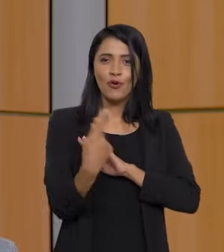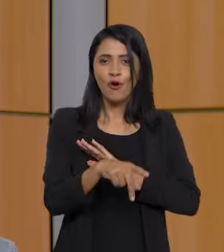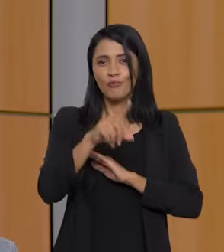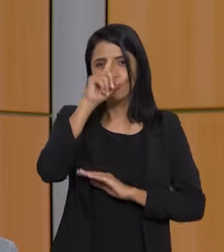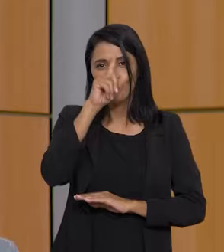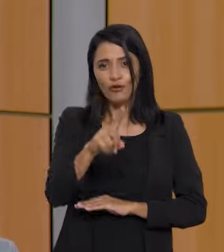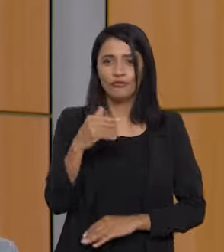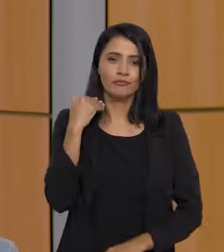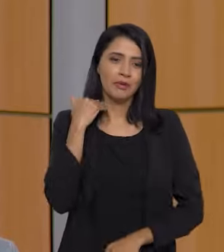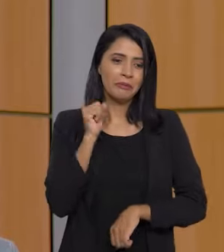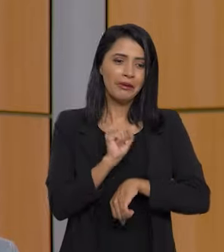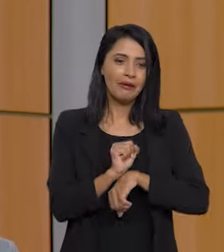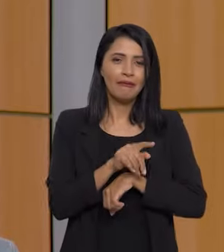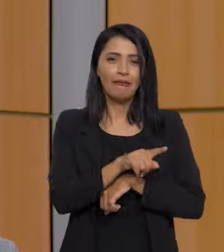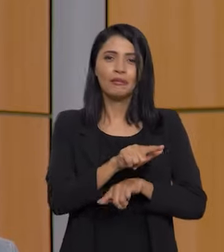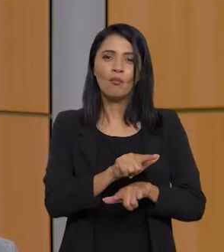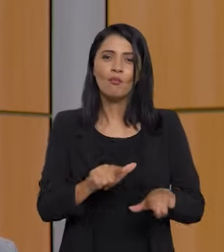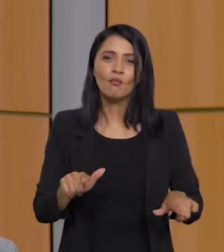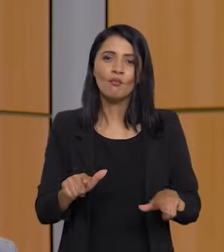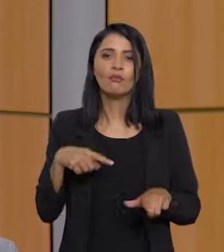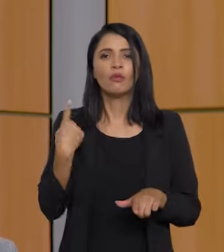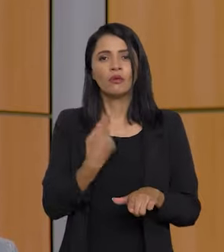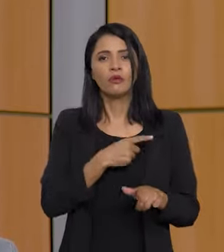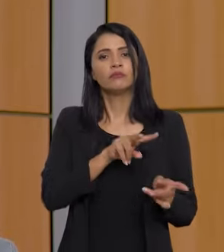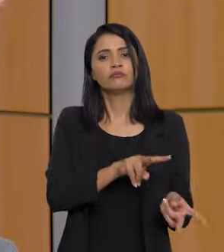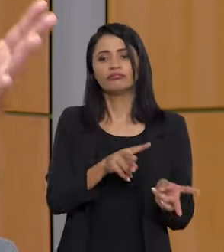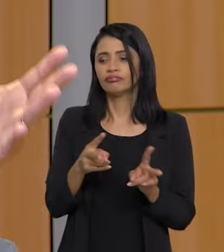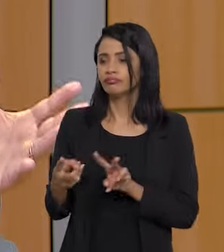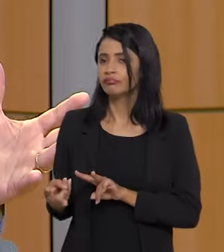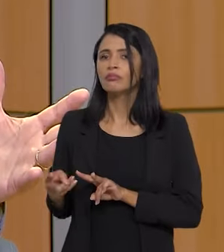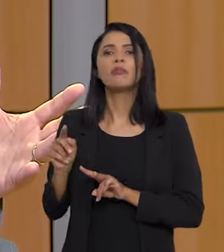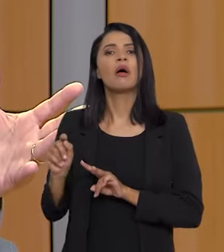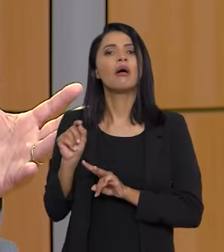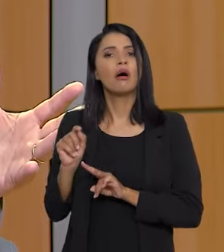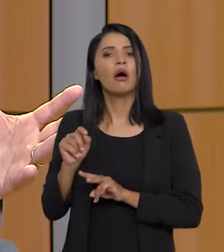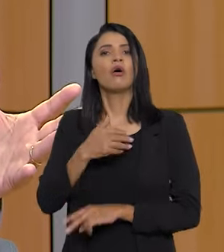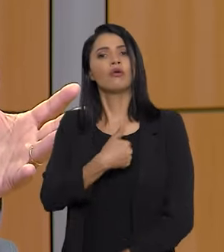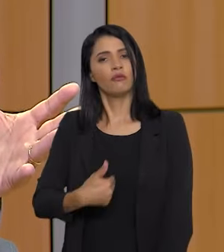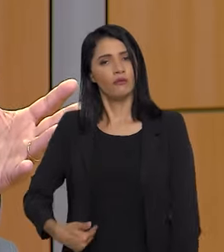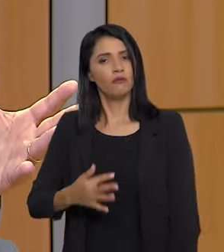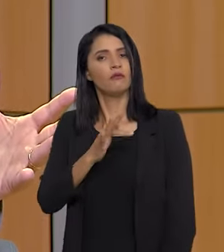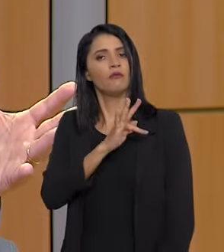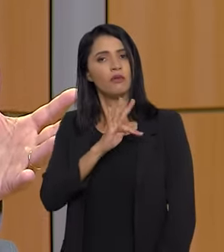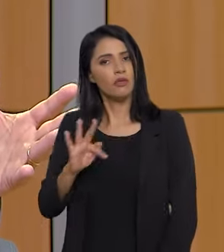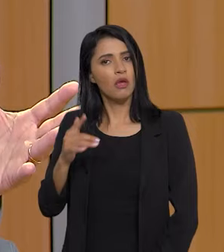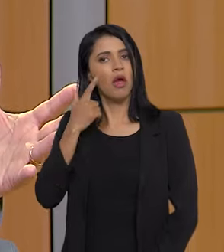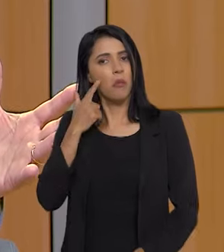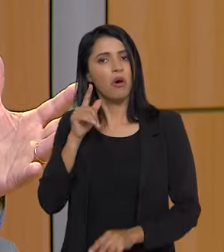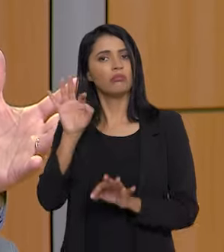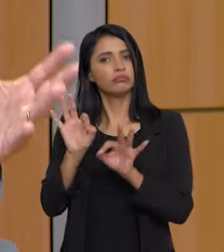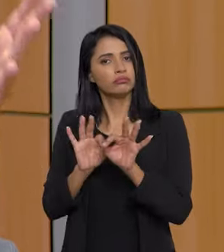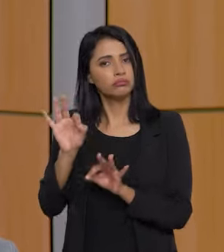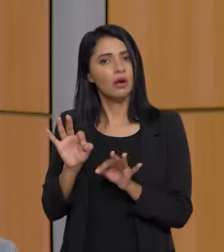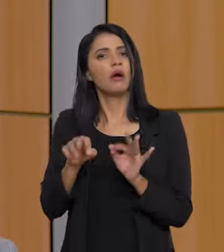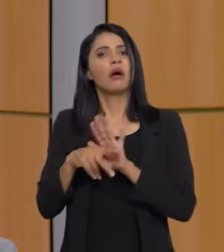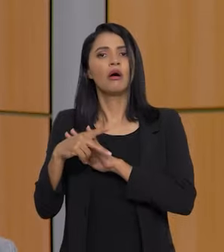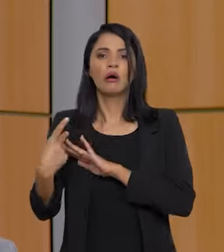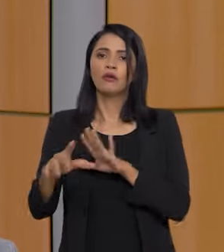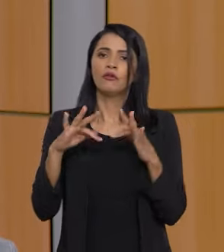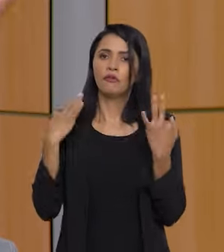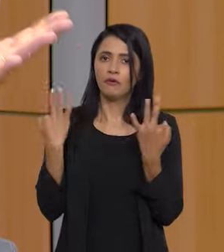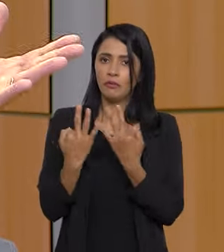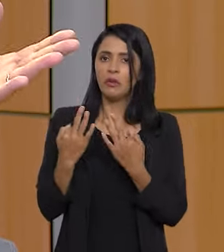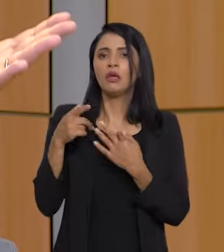dos bancos, parada, nós estamos transferindo para o governo federal assentar famílias e faz-se um